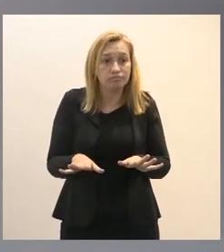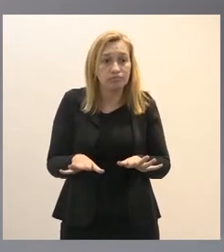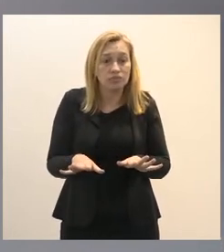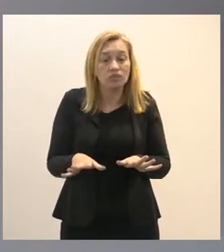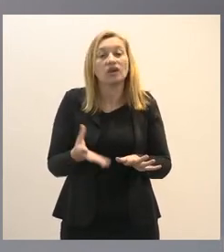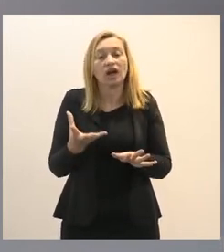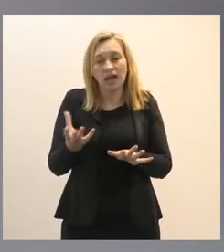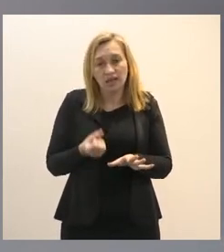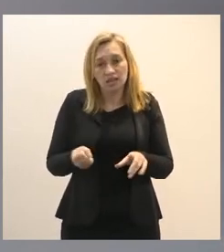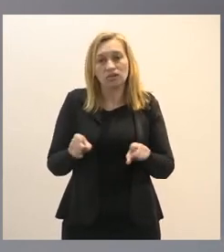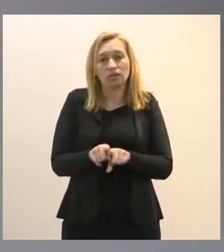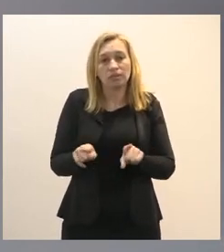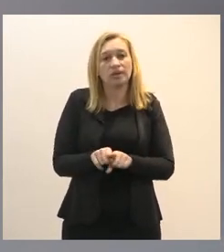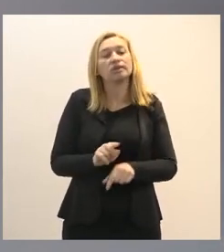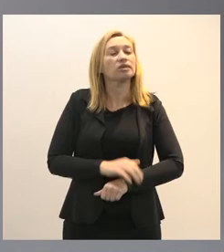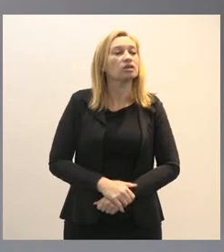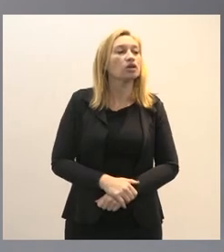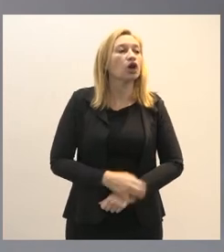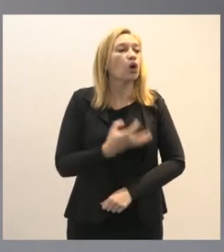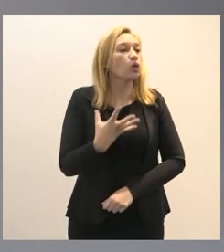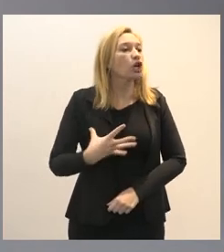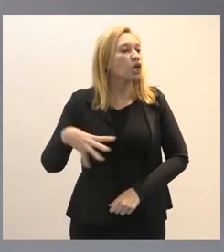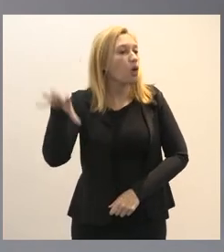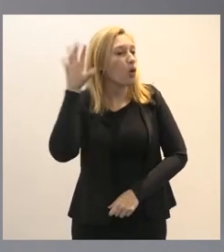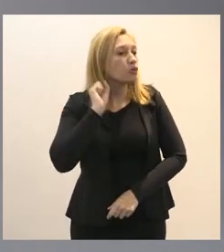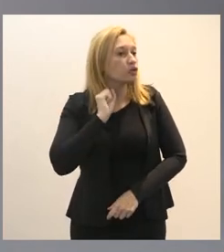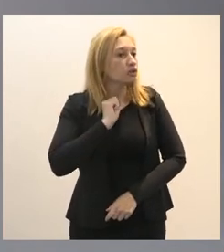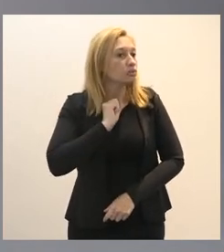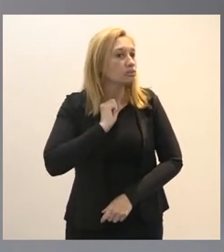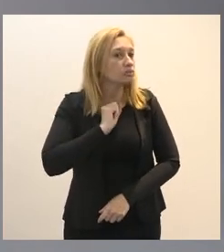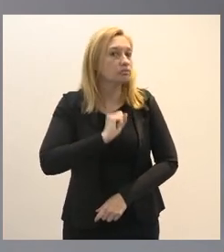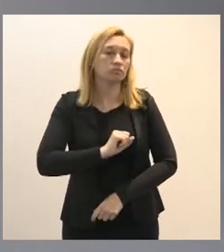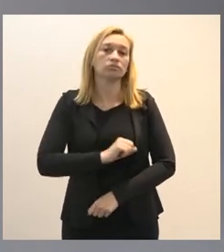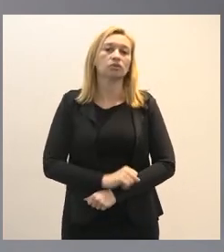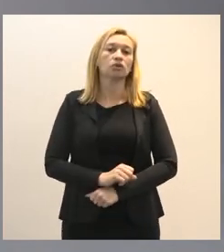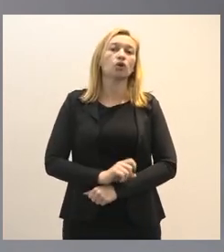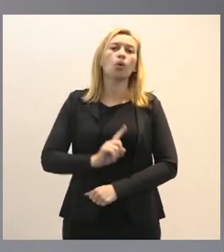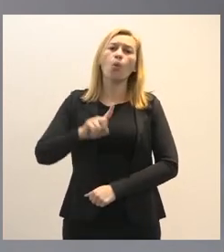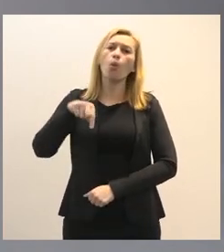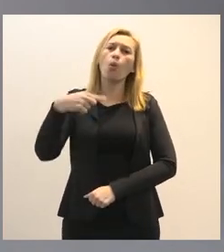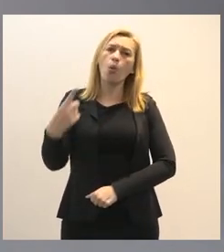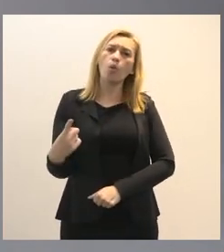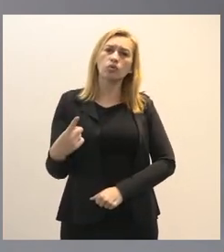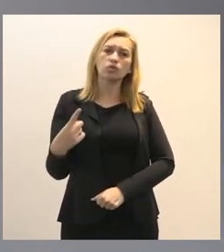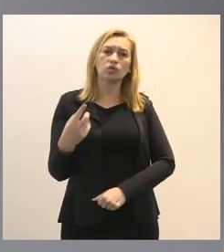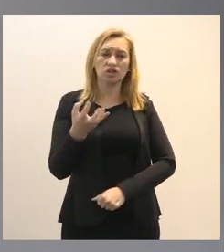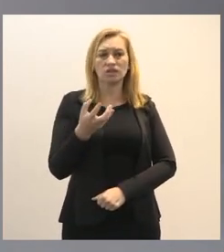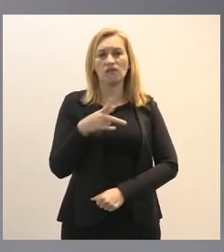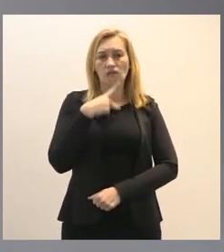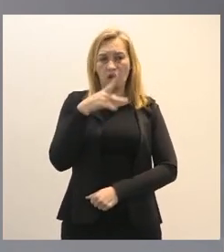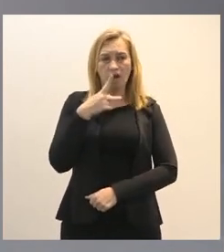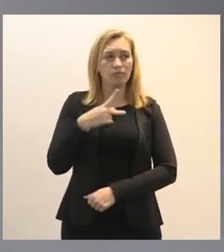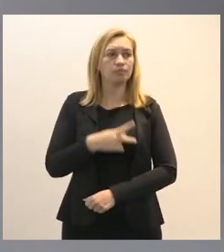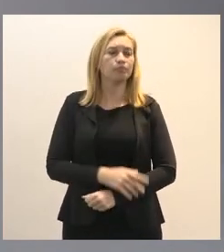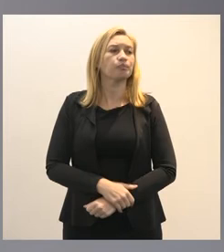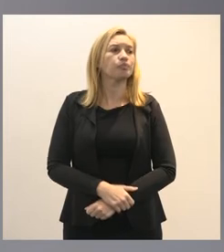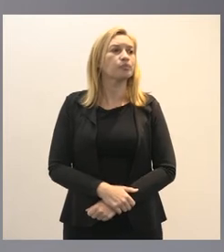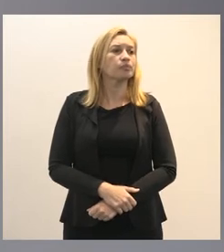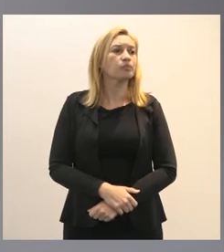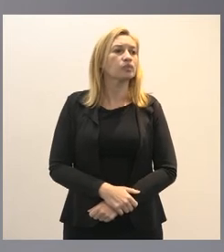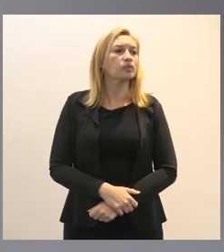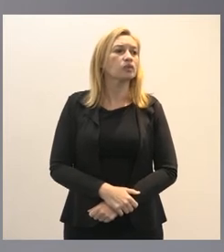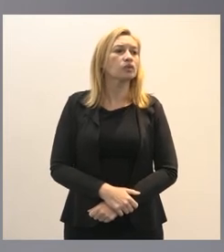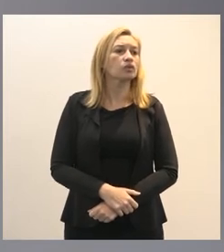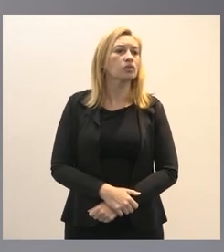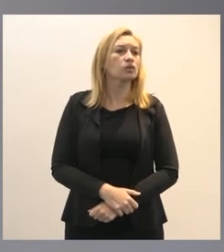acolhido então eu queria ouvir de um ou outro que se dispusesse a se manifestar sobre esse